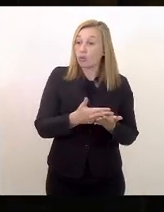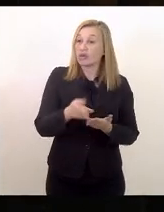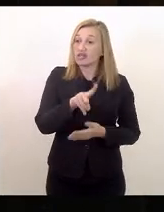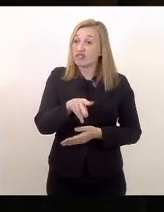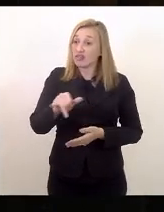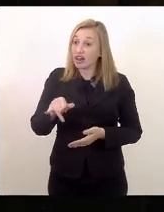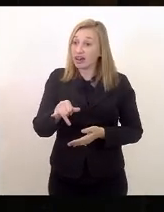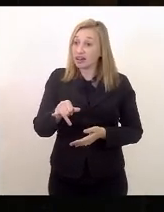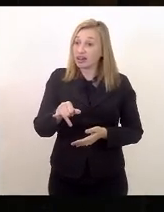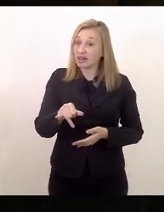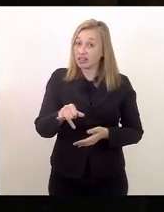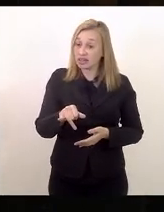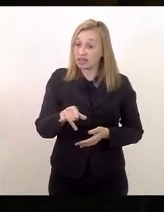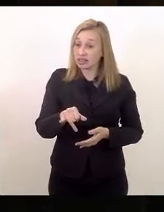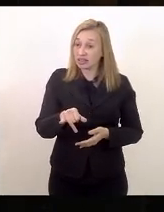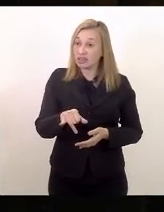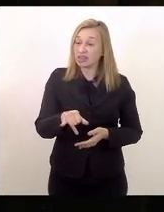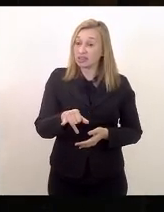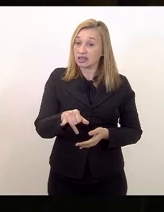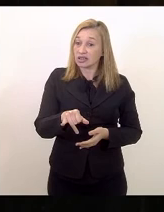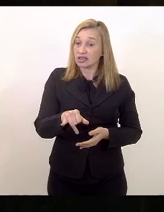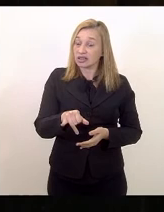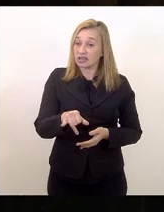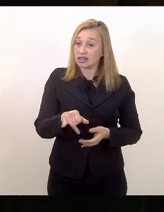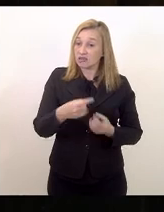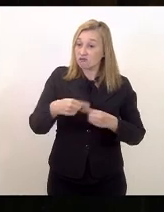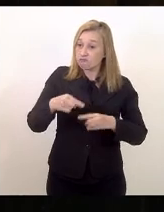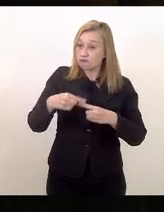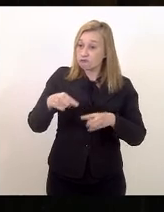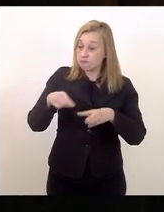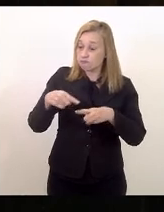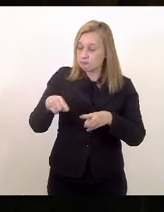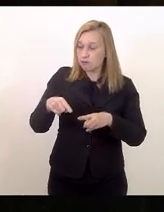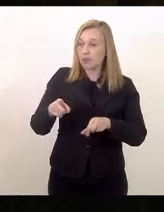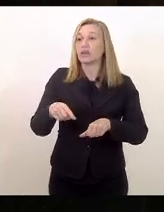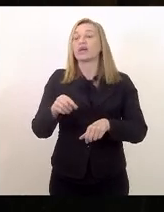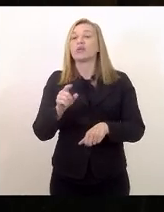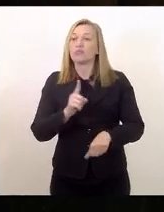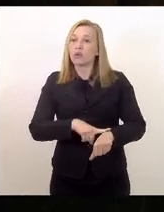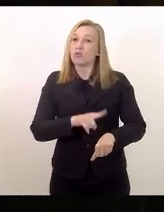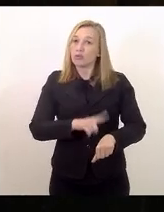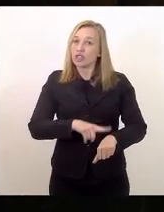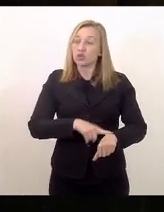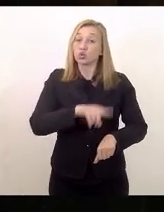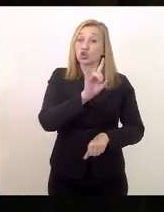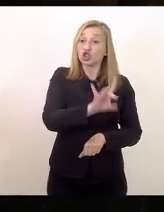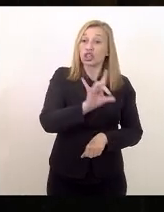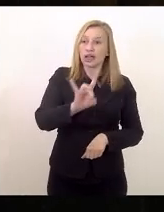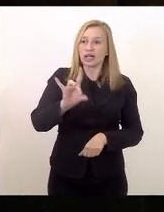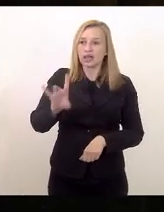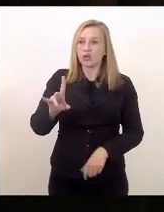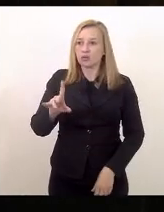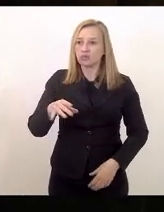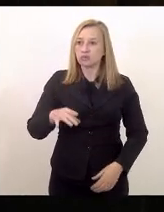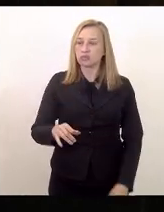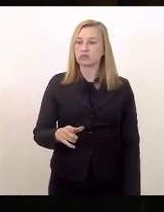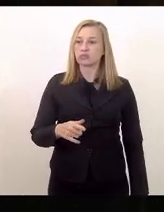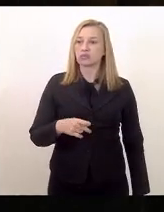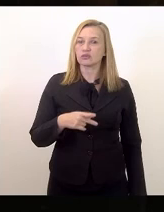incendiar os parlamentos e vai ser hora de cada um se posicionar.